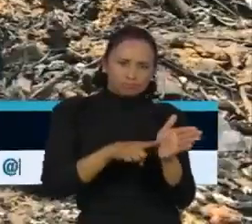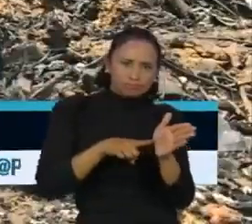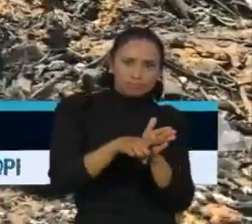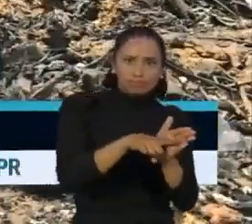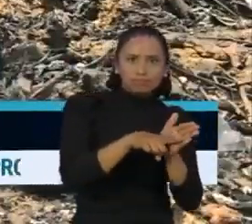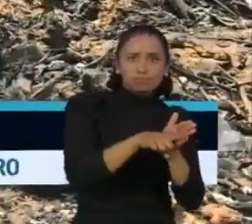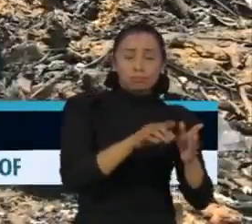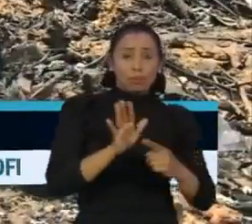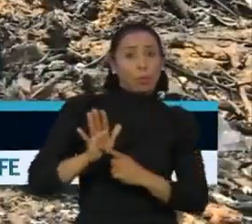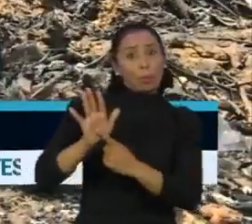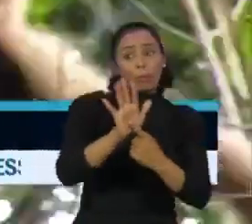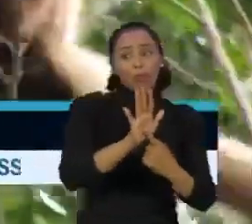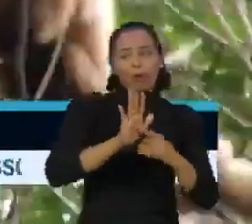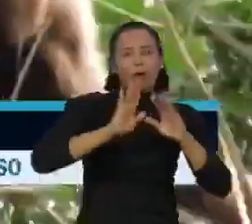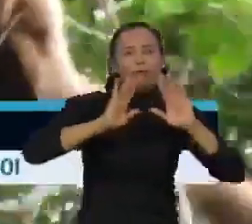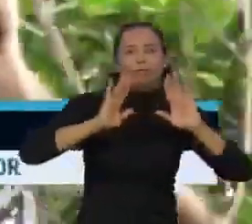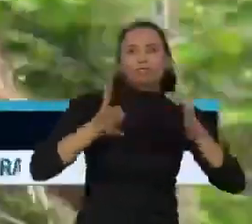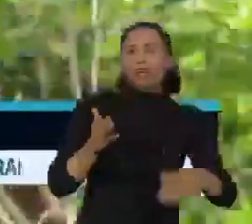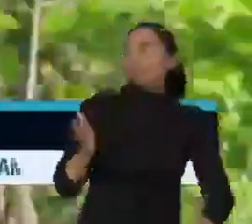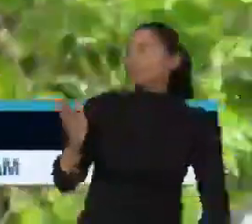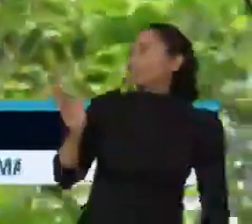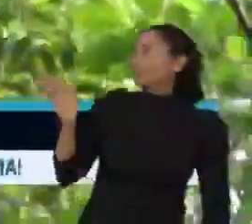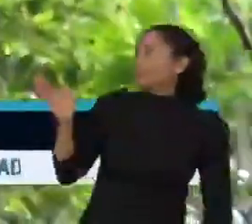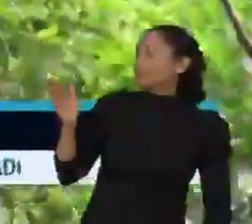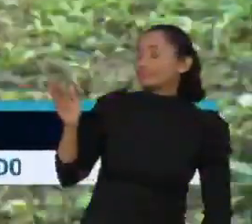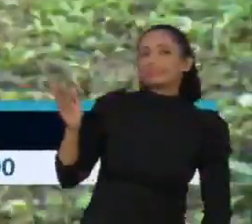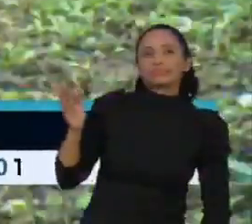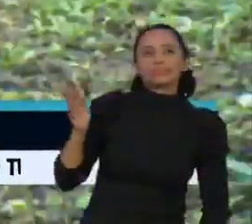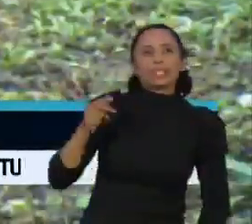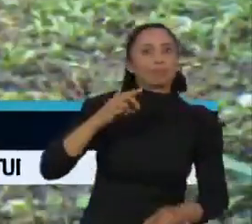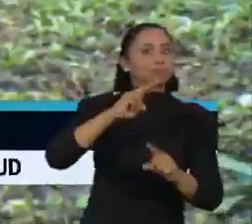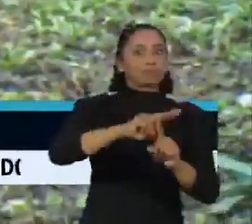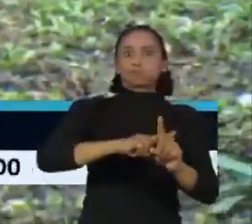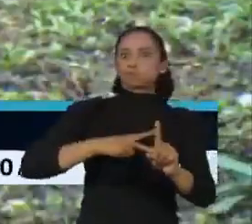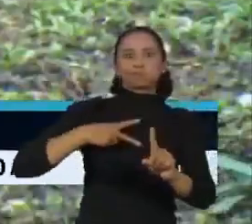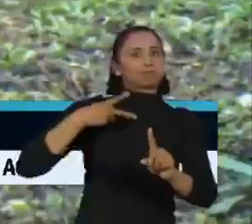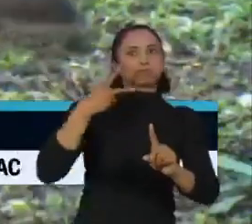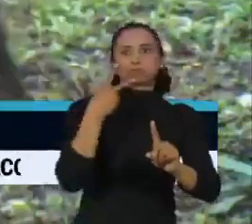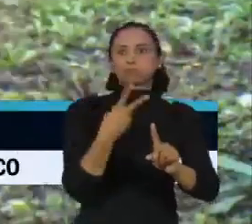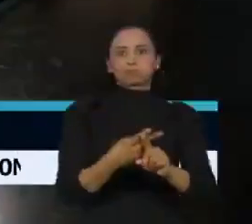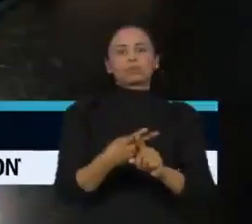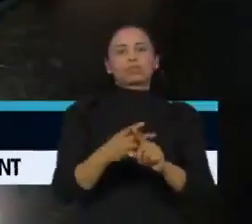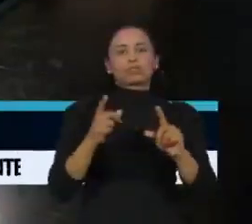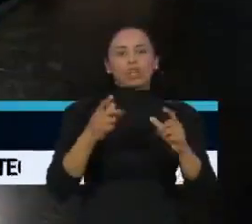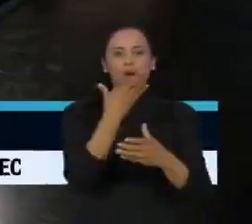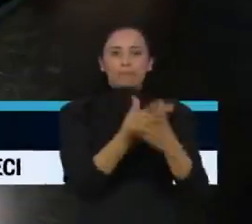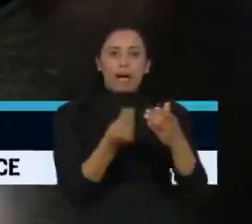mostra um nível entre 100 e 1.000 vezes acima das taxas normais de extinção.